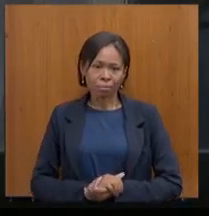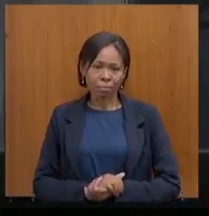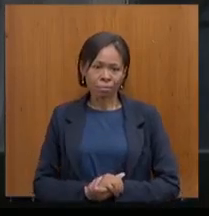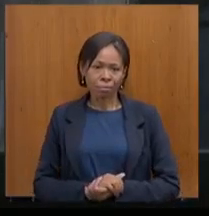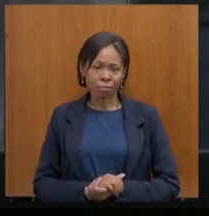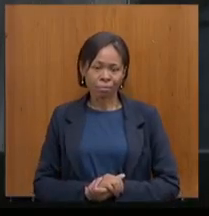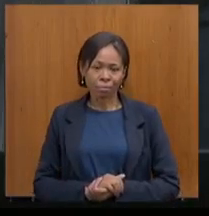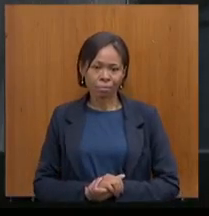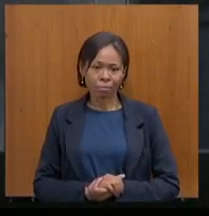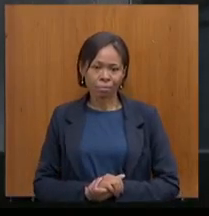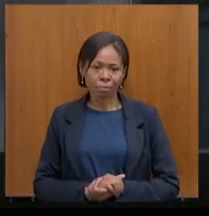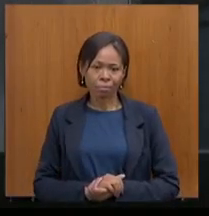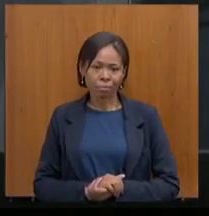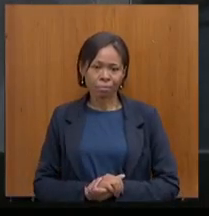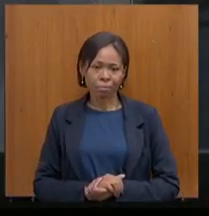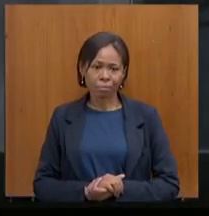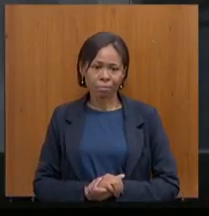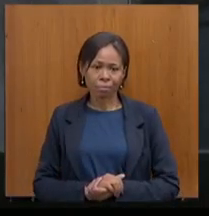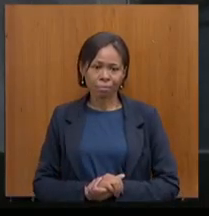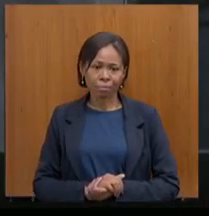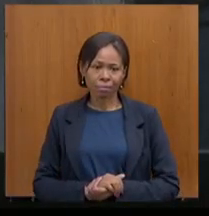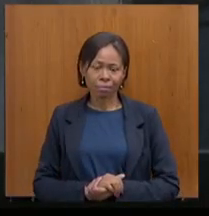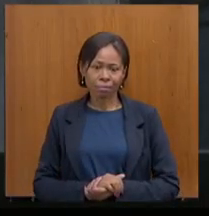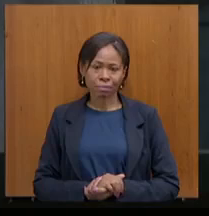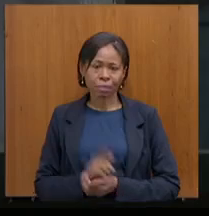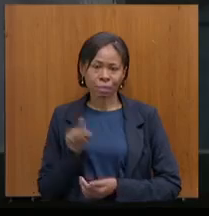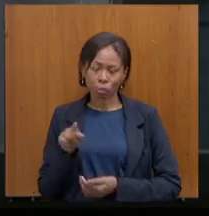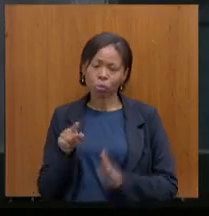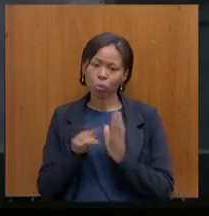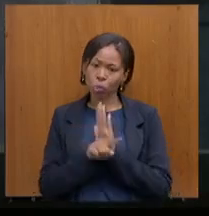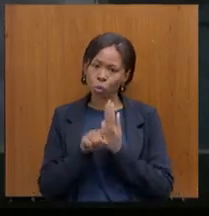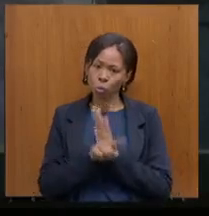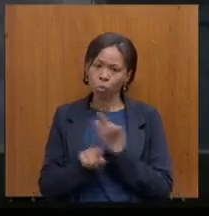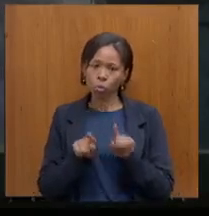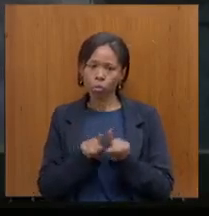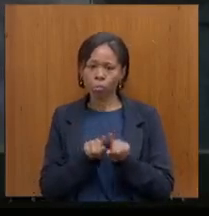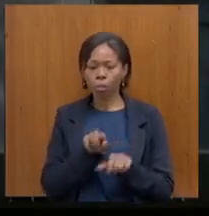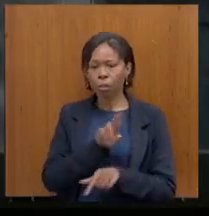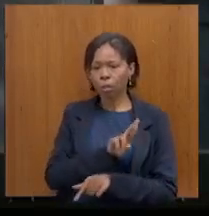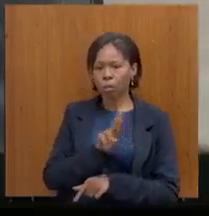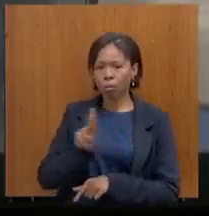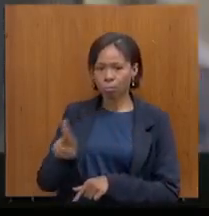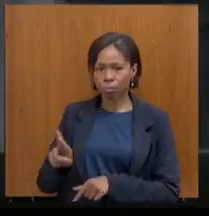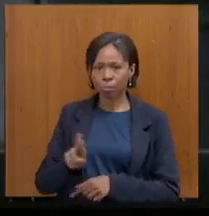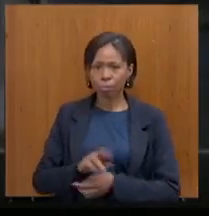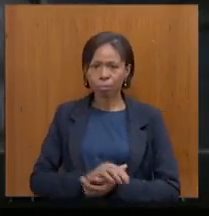para as suas indagações e também a resposta do secretário.